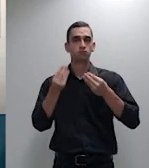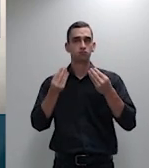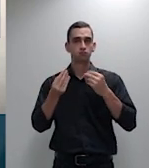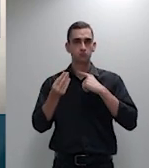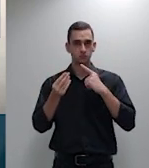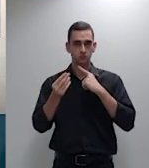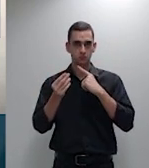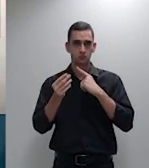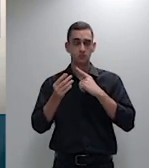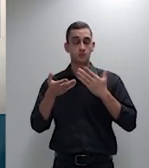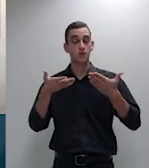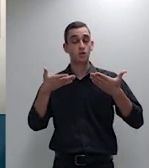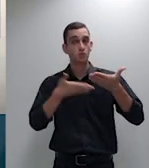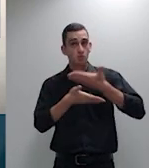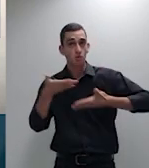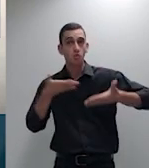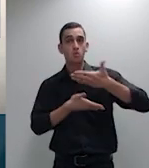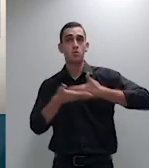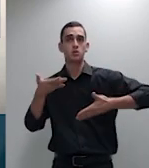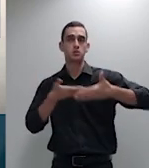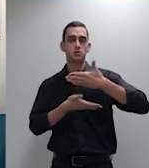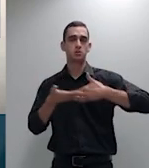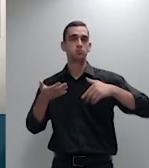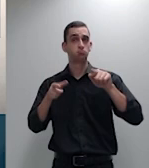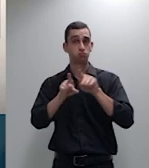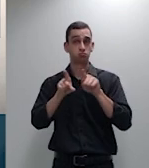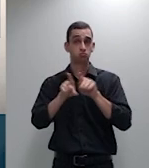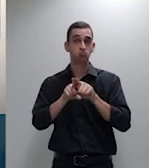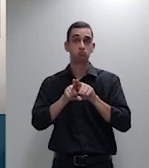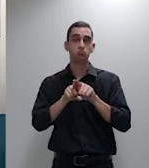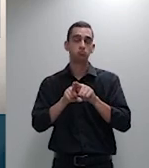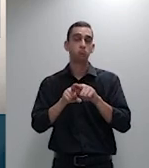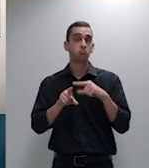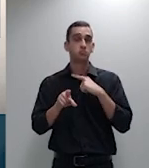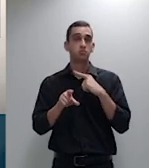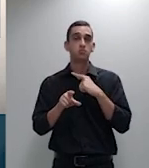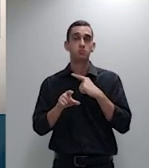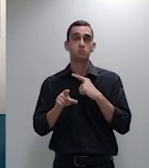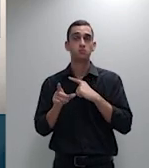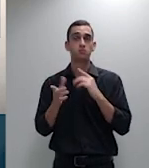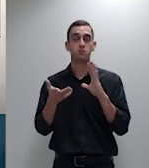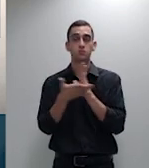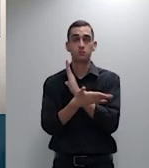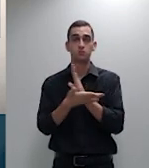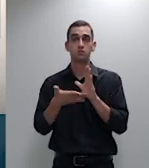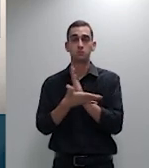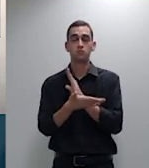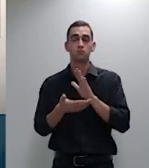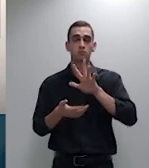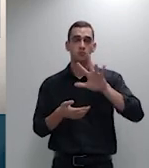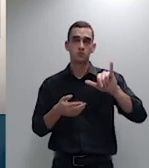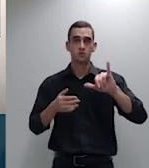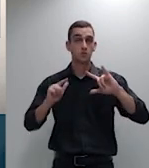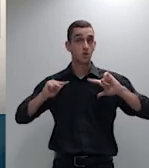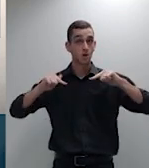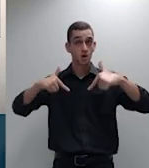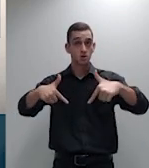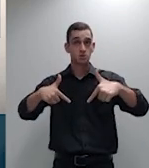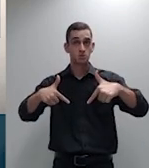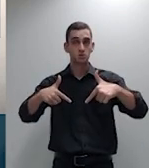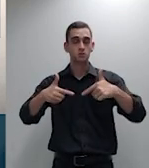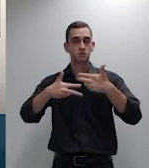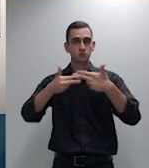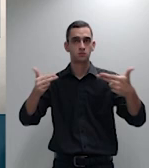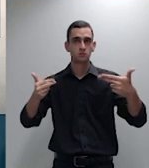da parte dos da parte do promovente da ação do consumidor então